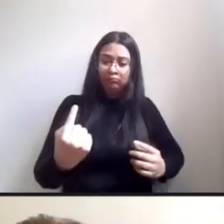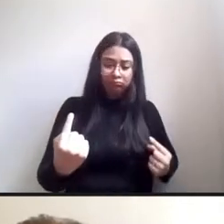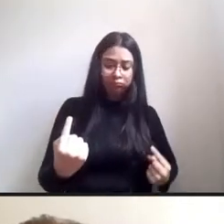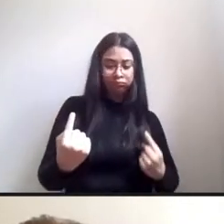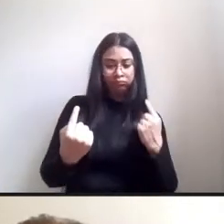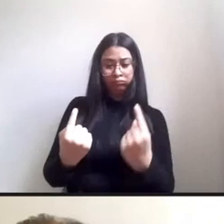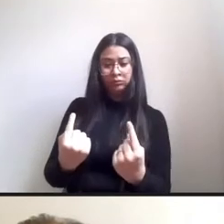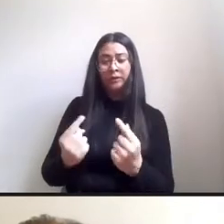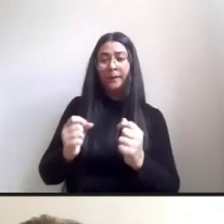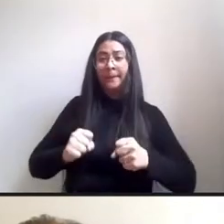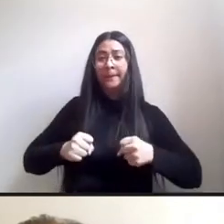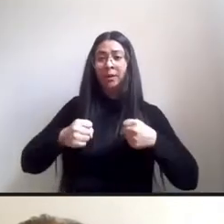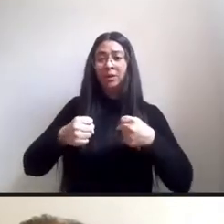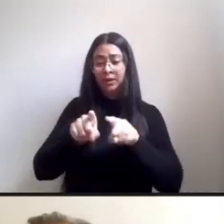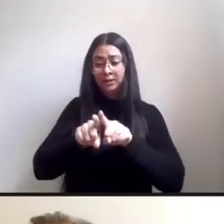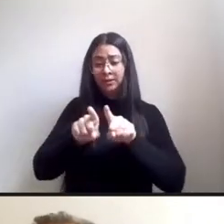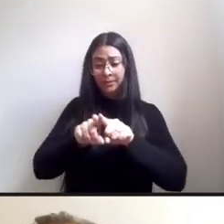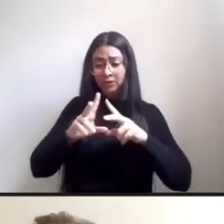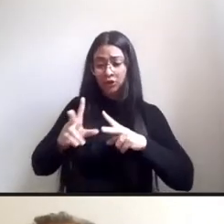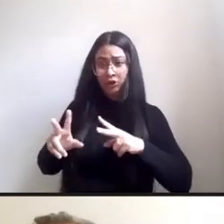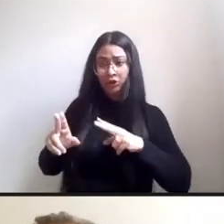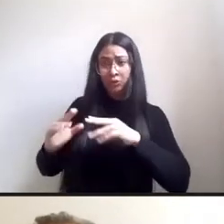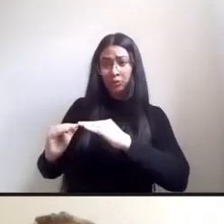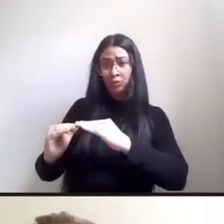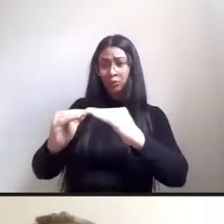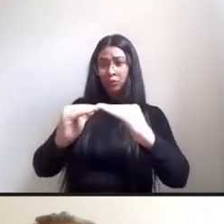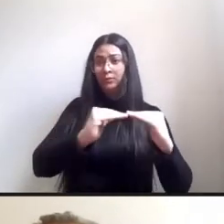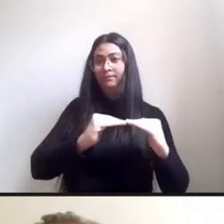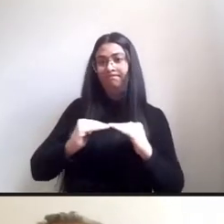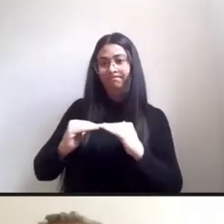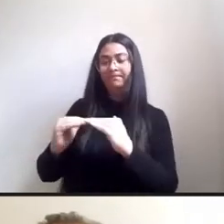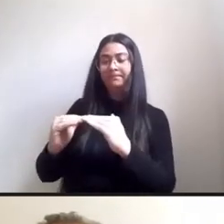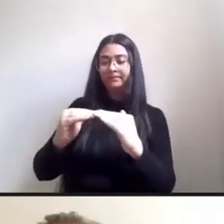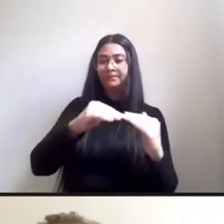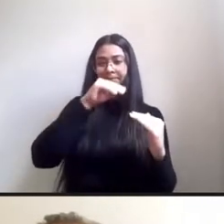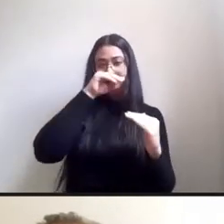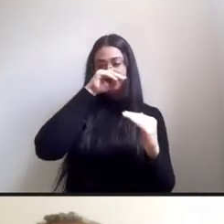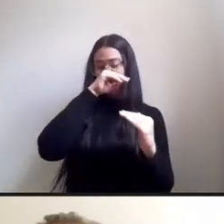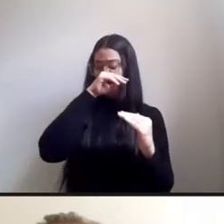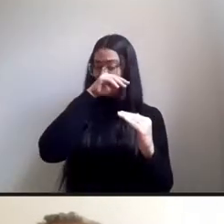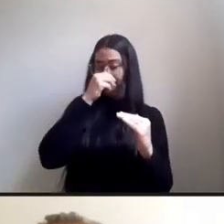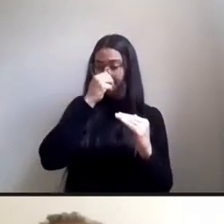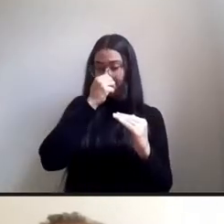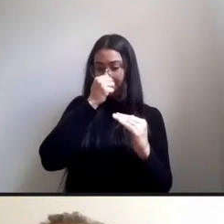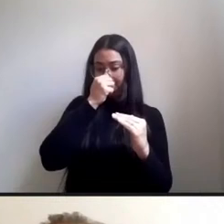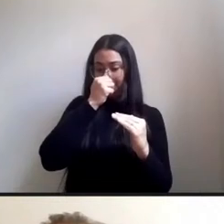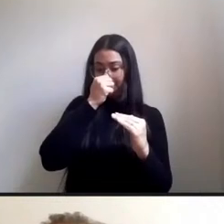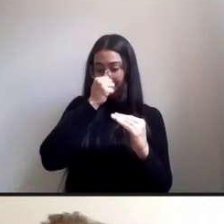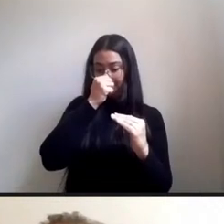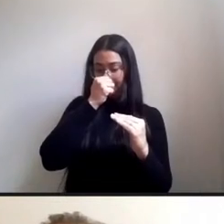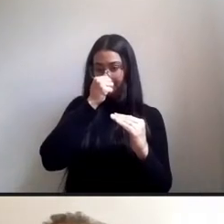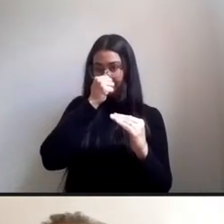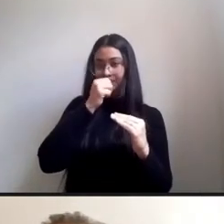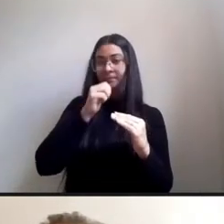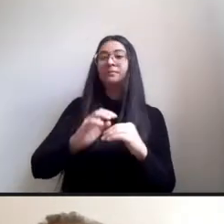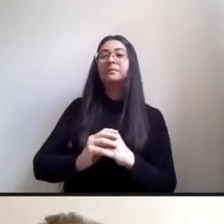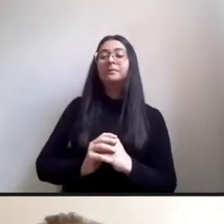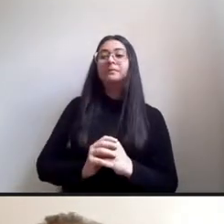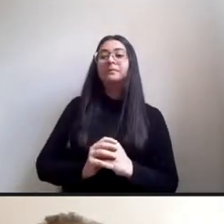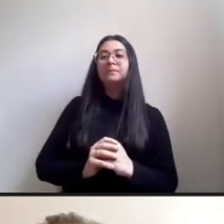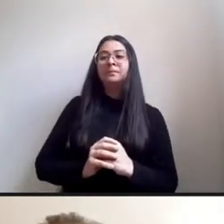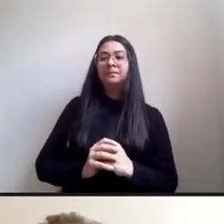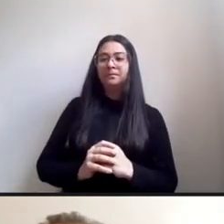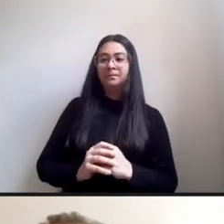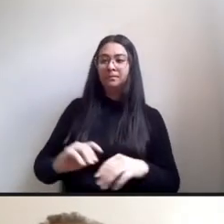hegemonia né o que eu percebo é que é há um abalo